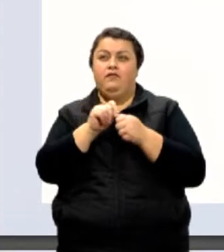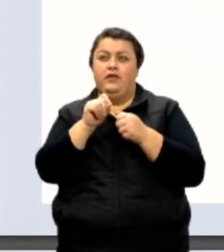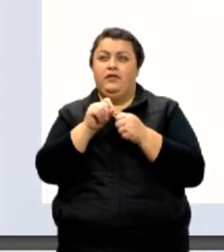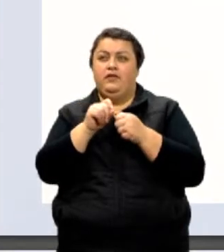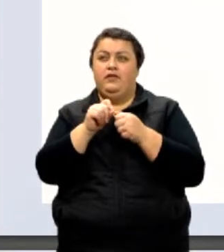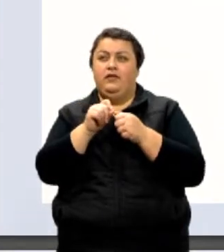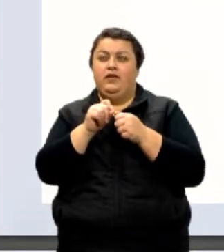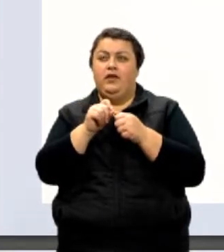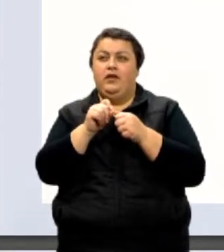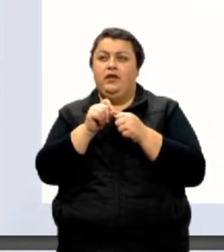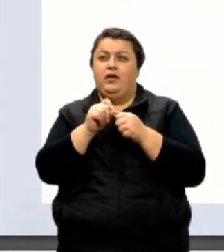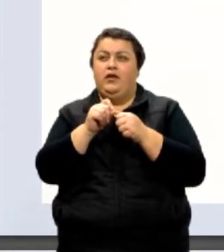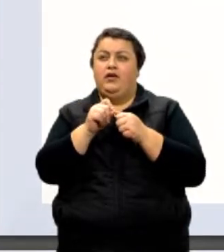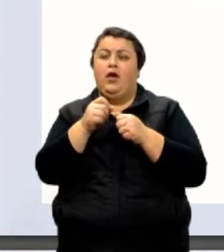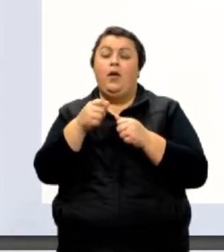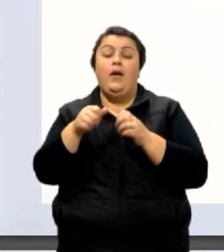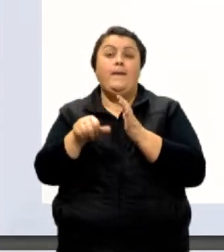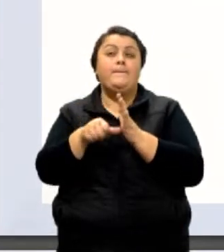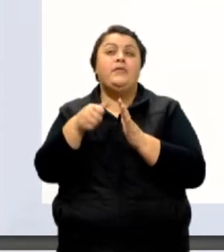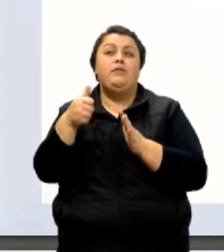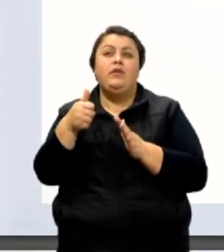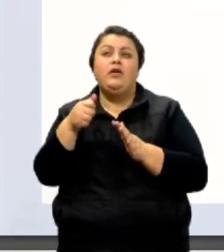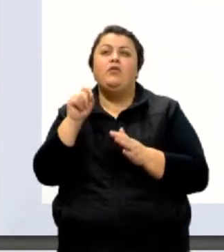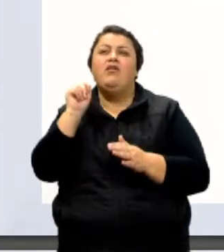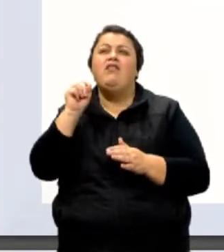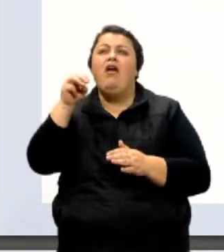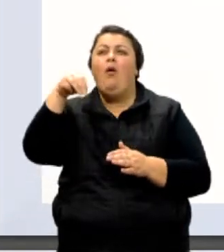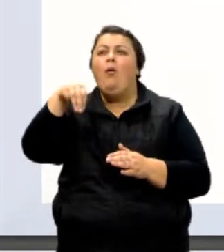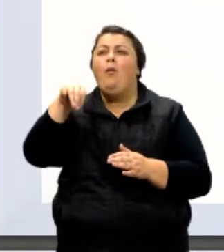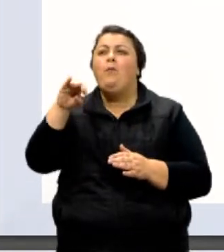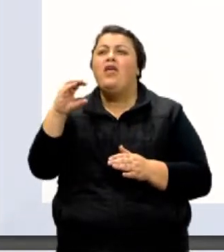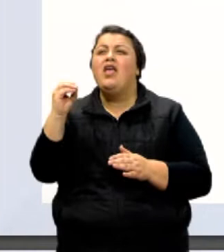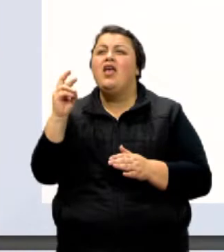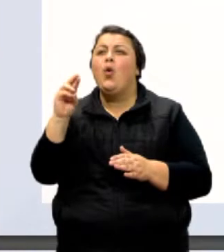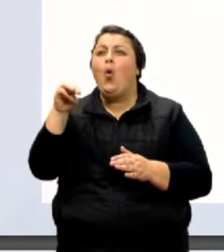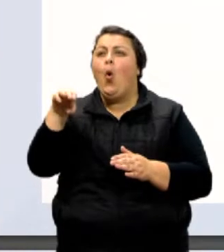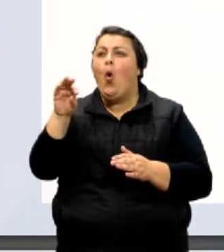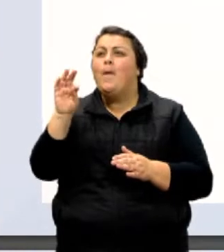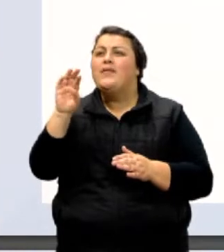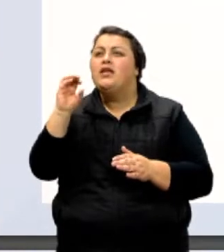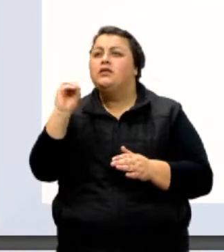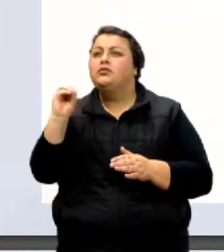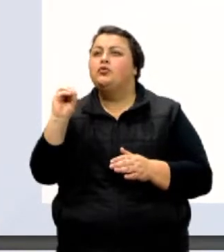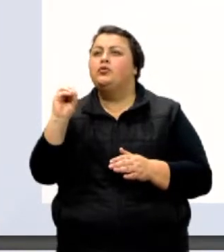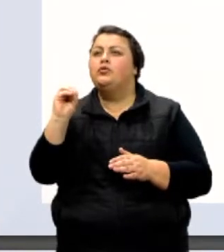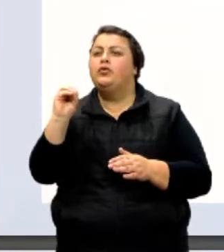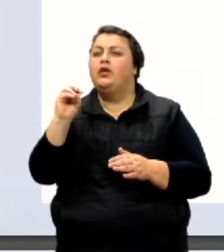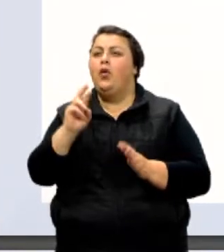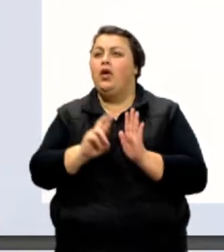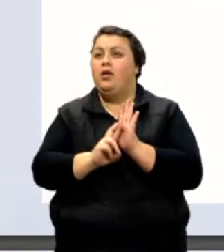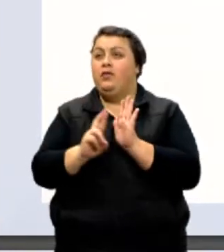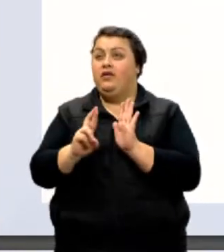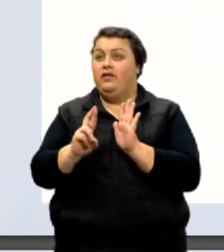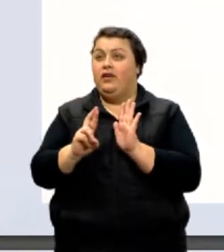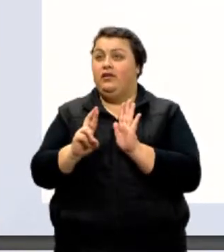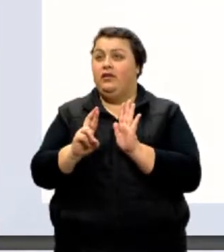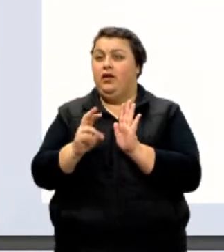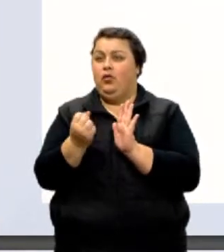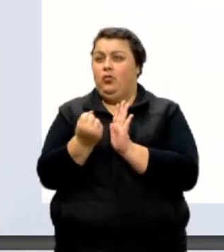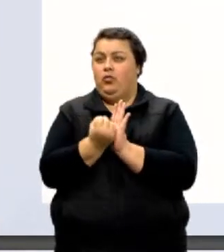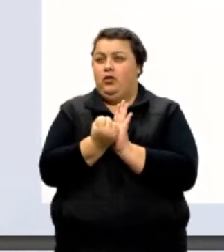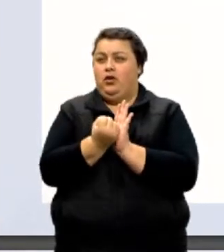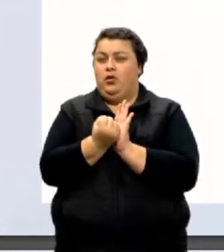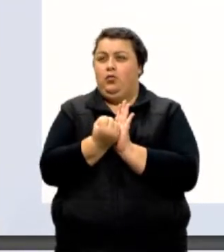Então, em primeiro lugar, vamos ver o que é o micrômetro que ele fala. O micrômetro a gente representa com uma sigla,